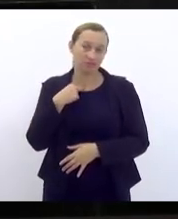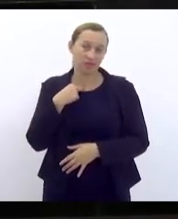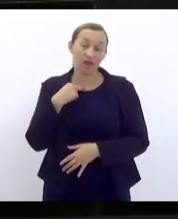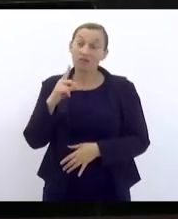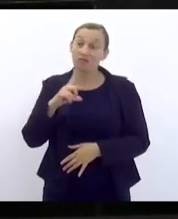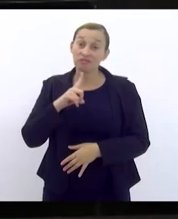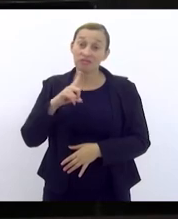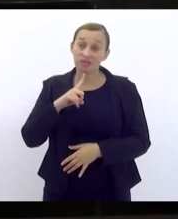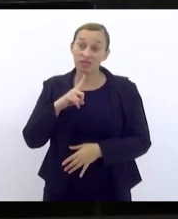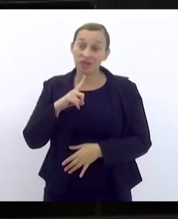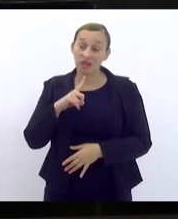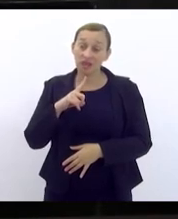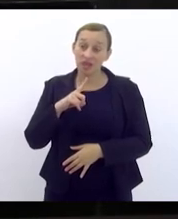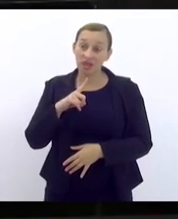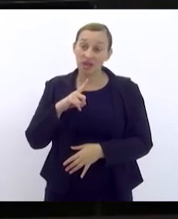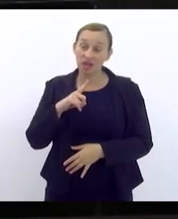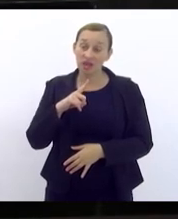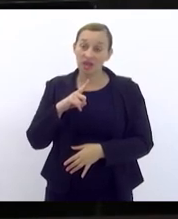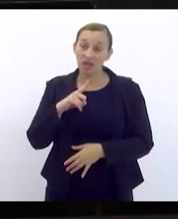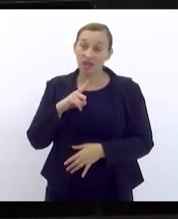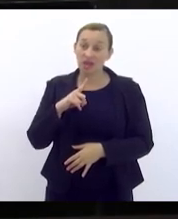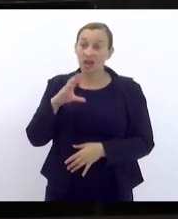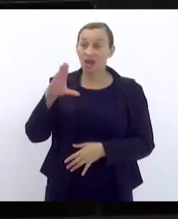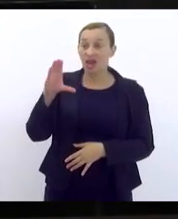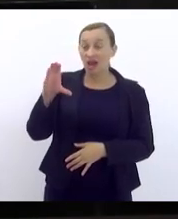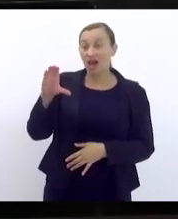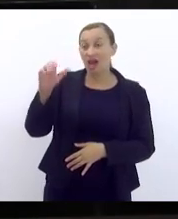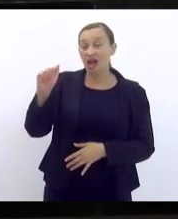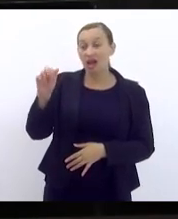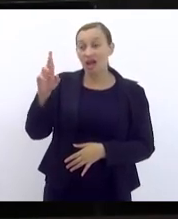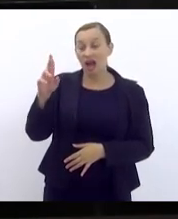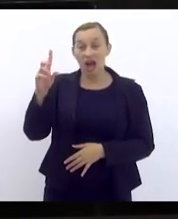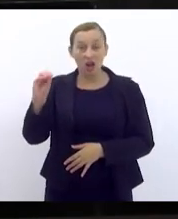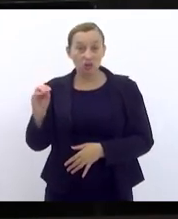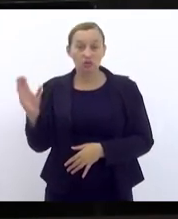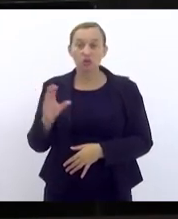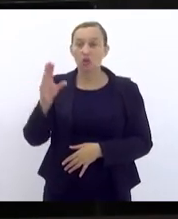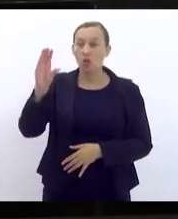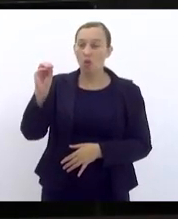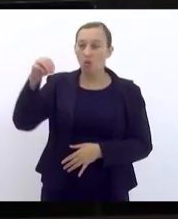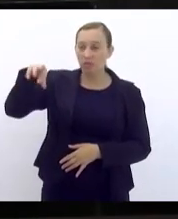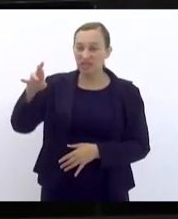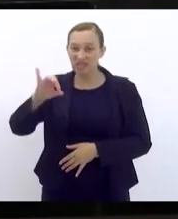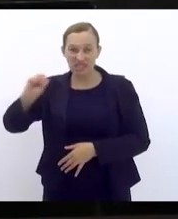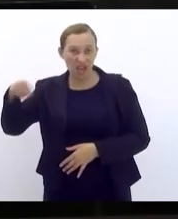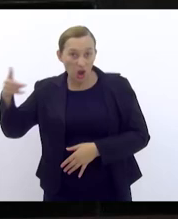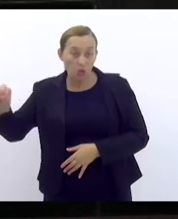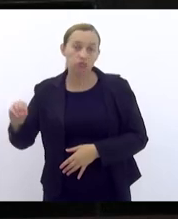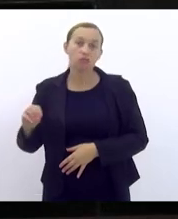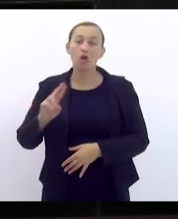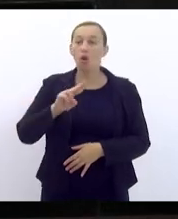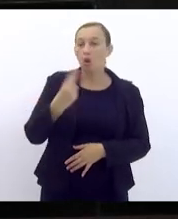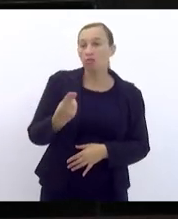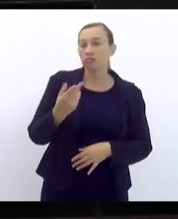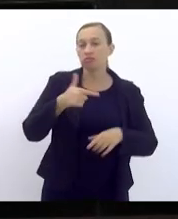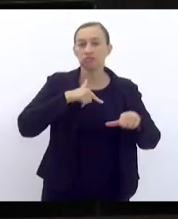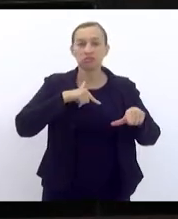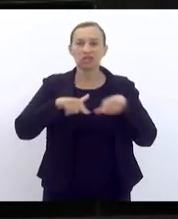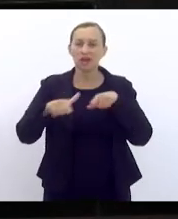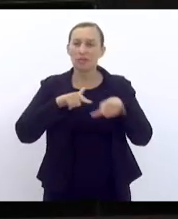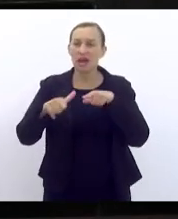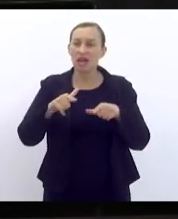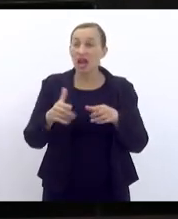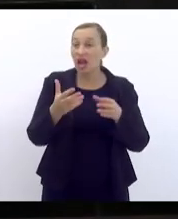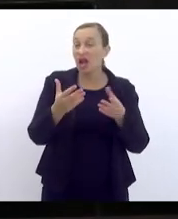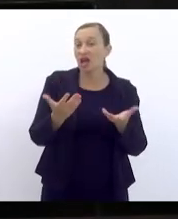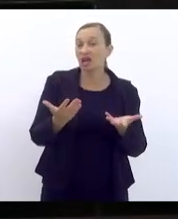de ajuda, não pode ter concurso, não pode ocupar uma função num hospital público ou num hospital privado. Então, isso mostra como